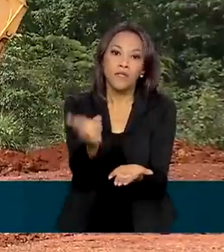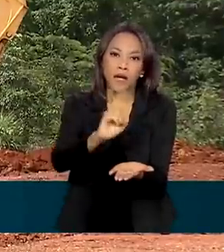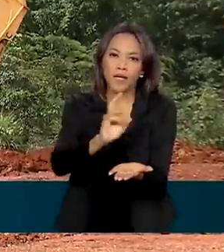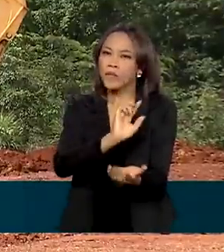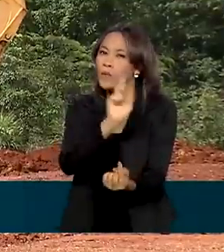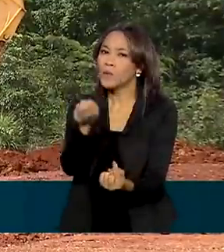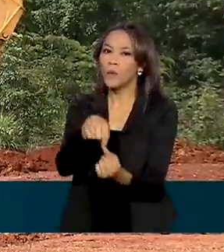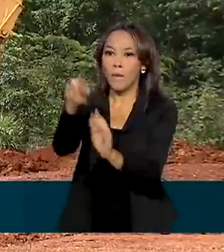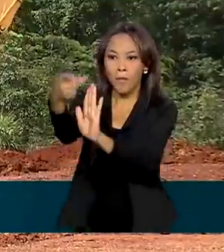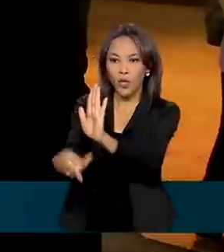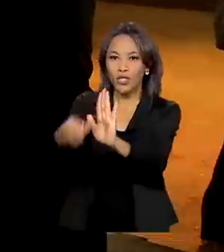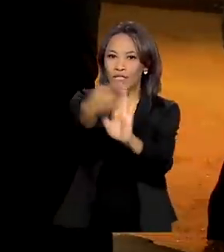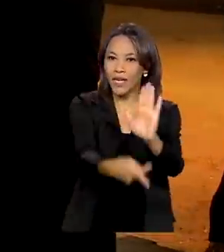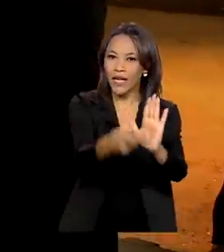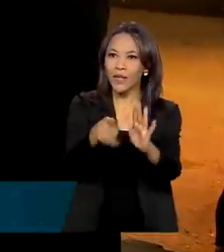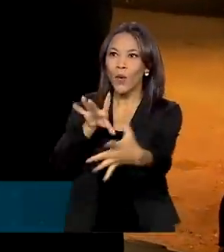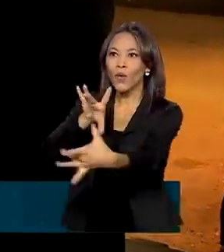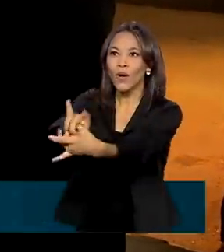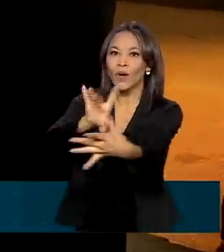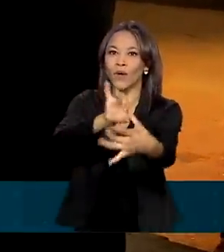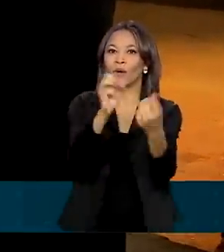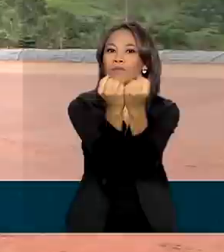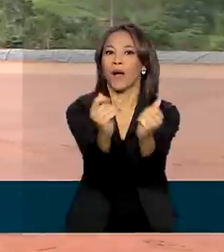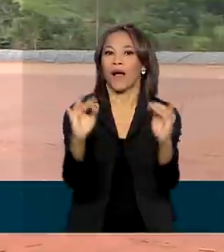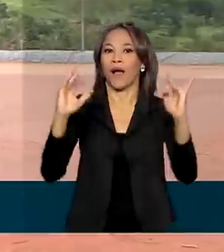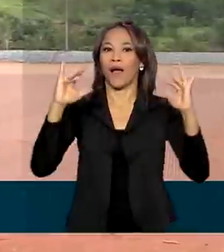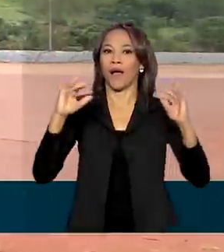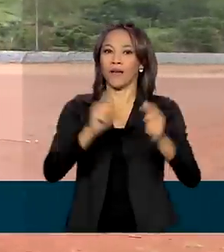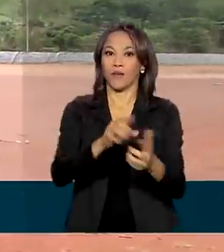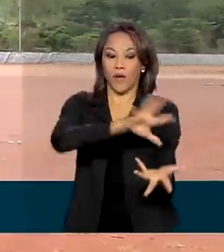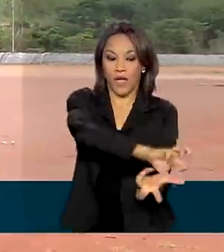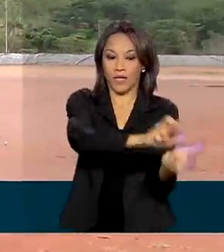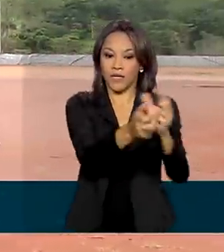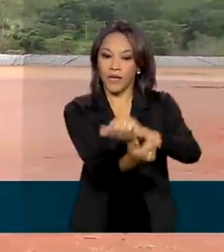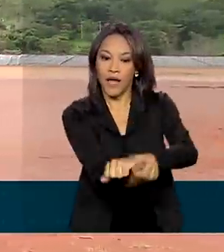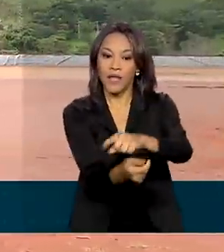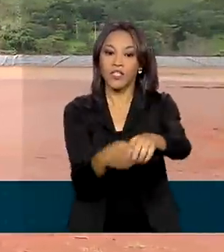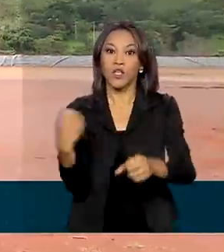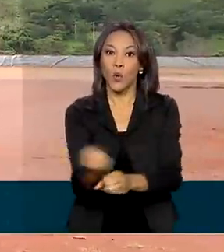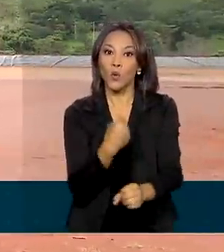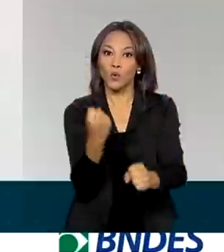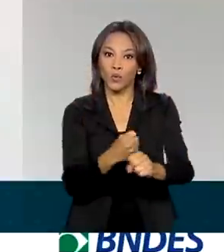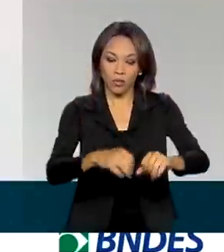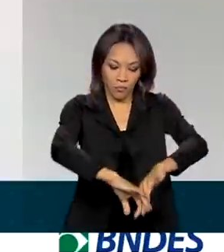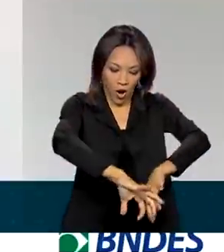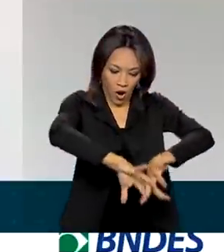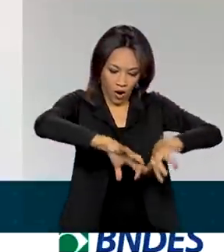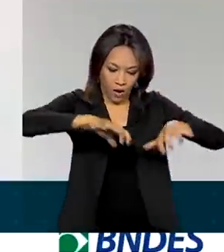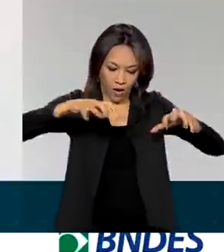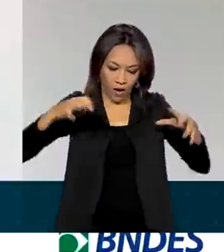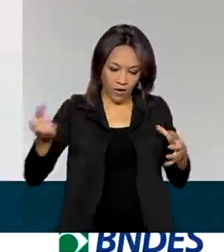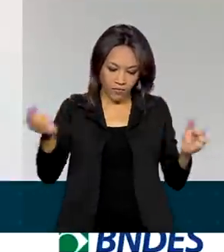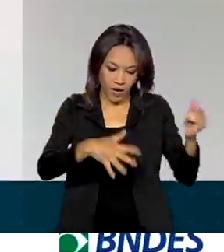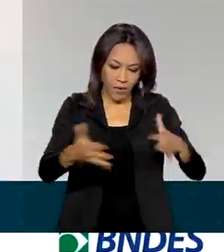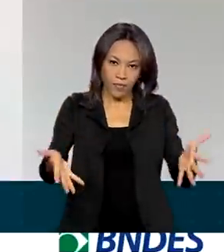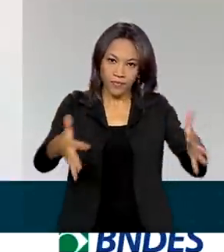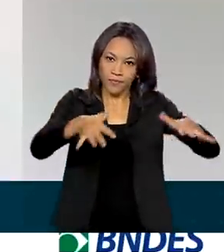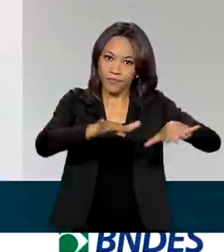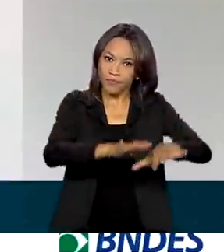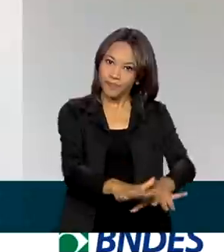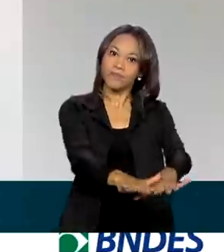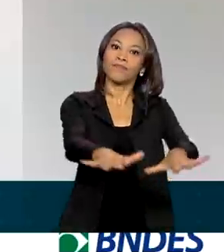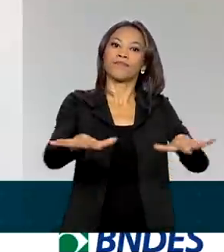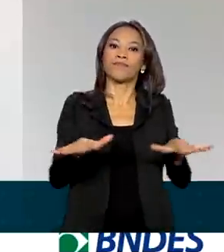projetos ambientais, como reciclagens e construção de aterros sanitários. De acordo com o ministro